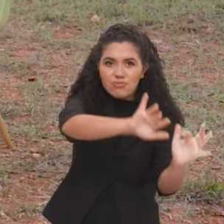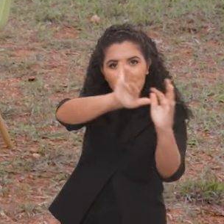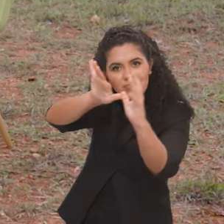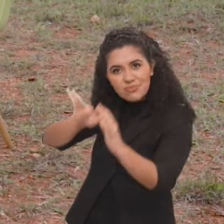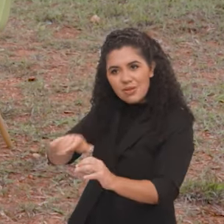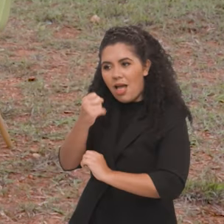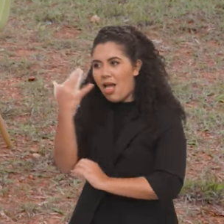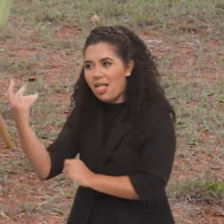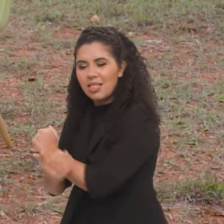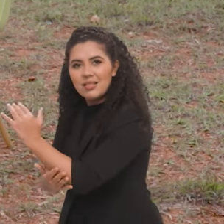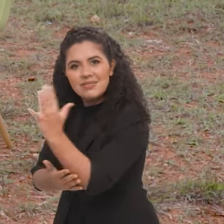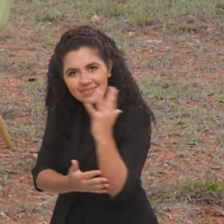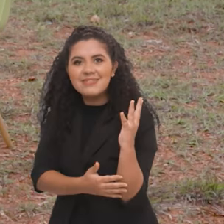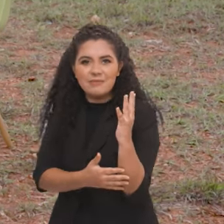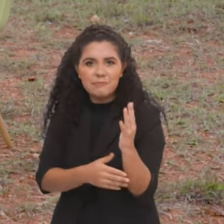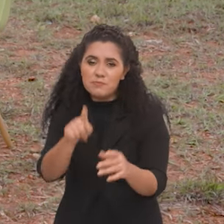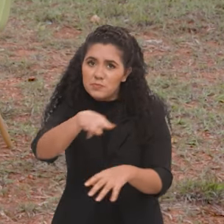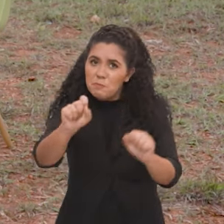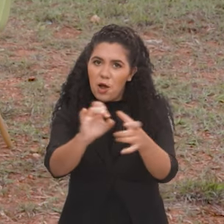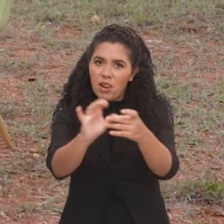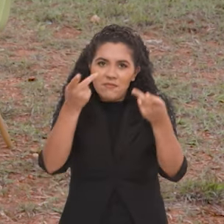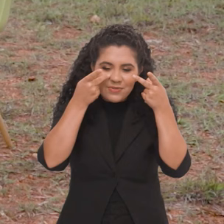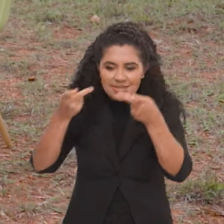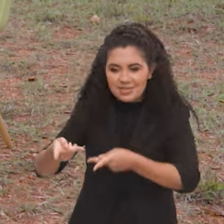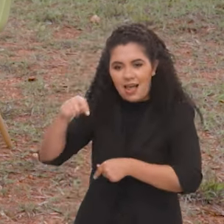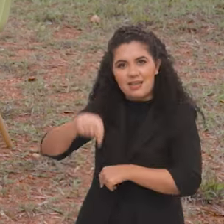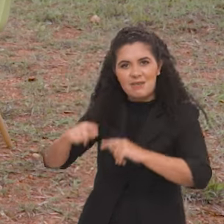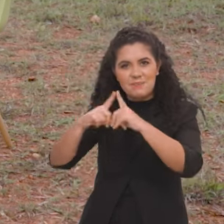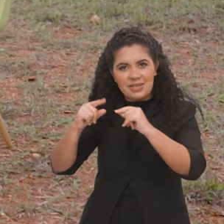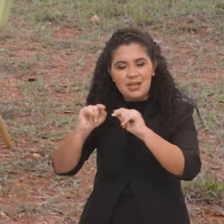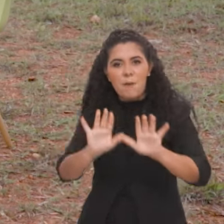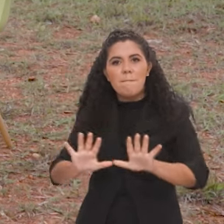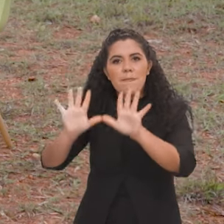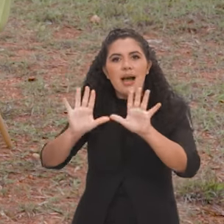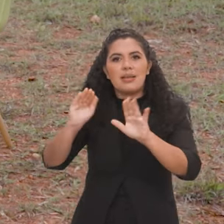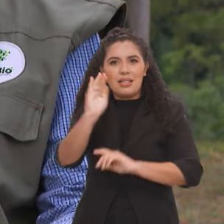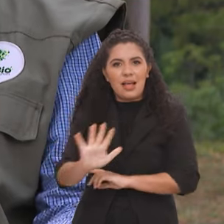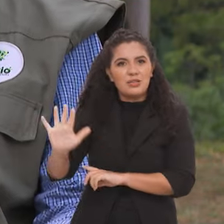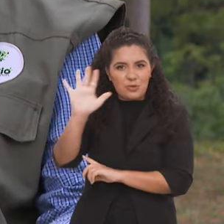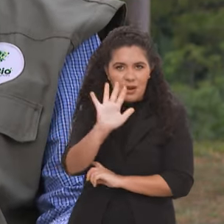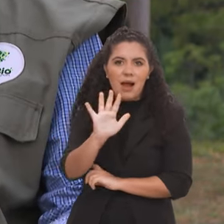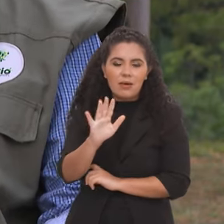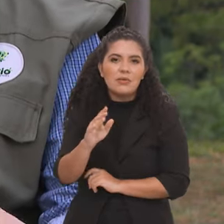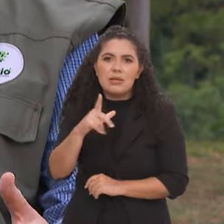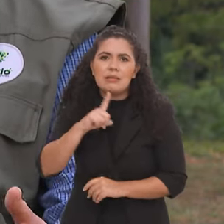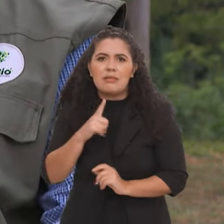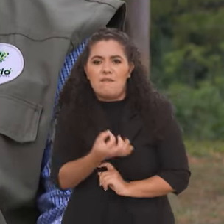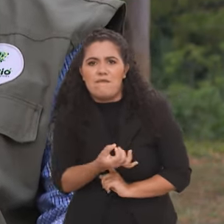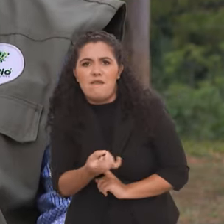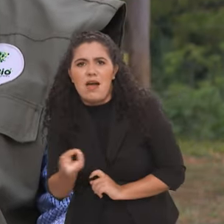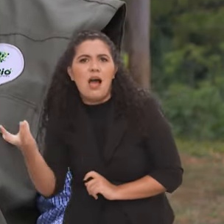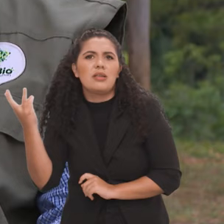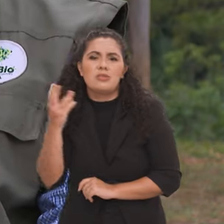Vêm, participem, conheçam o Parque Nacional. Como você disse, aqui no Brasil nós temos inúmeros, inúmeras unidades, inúmeras